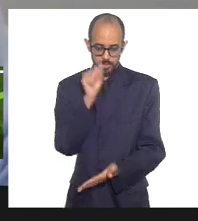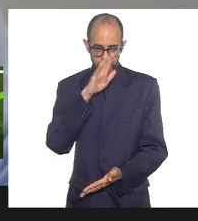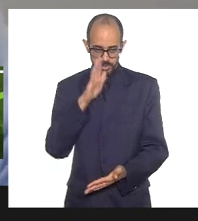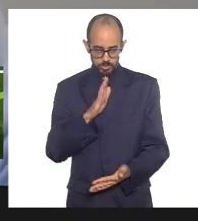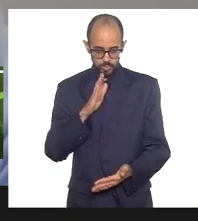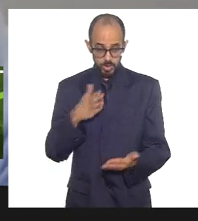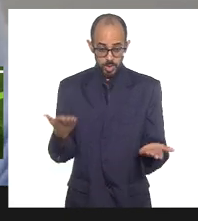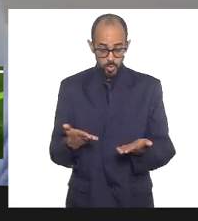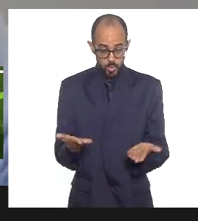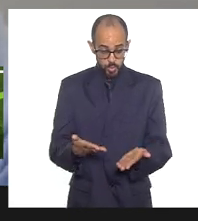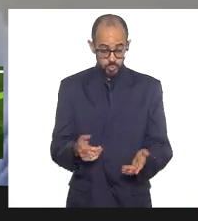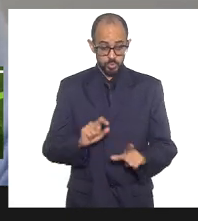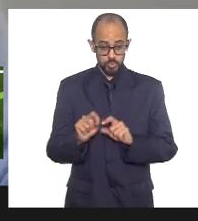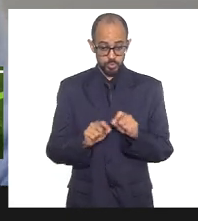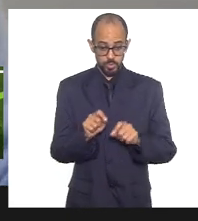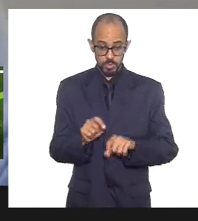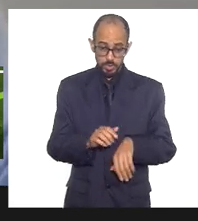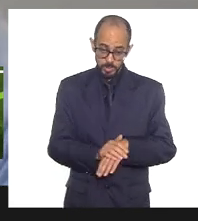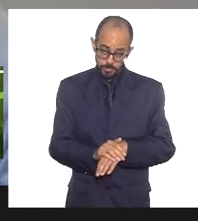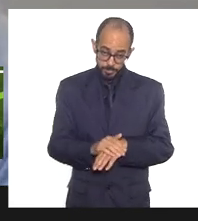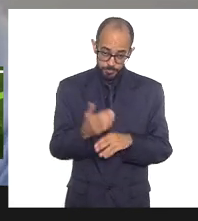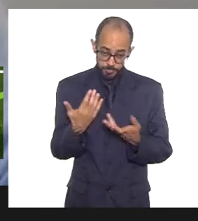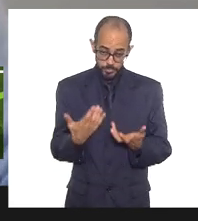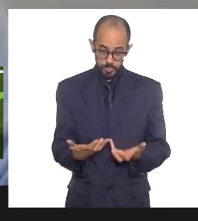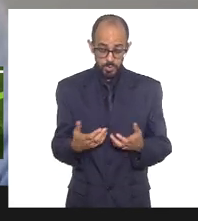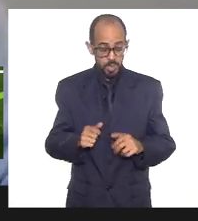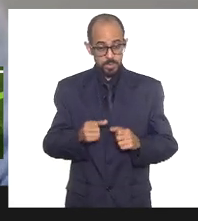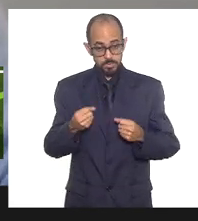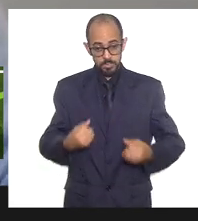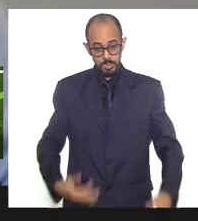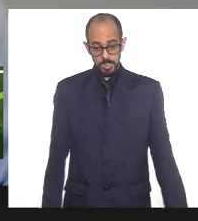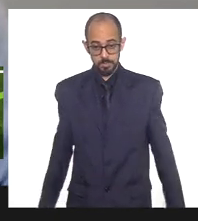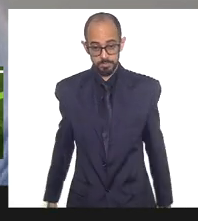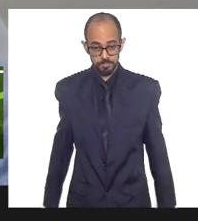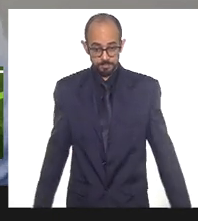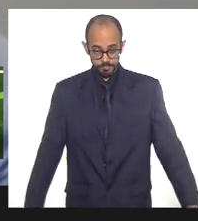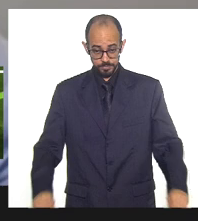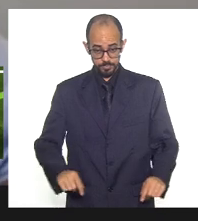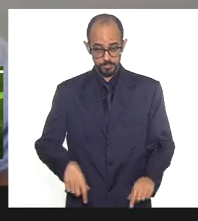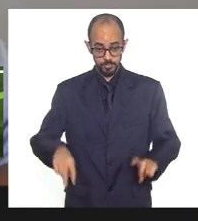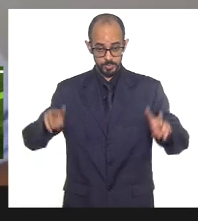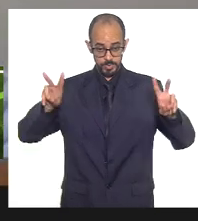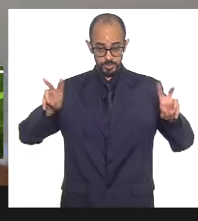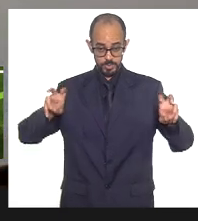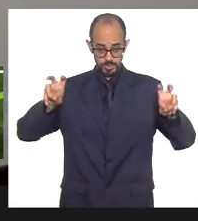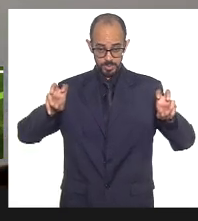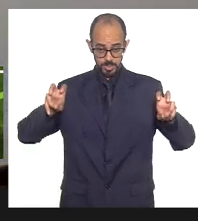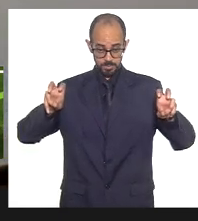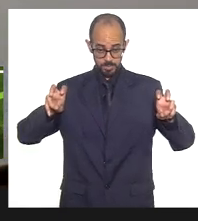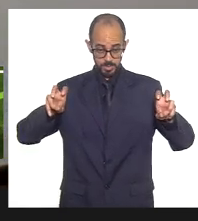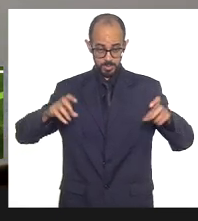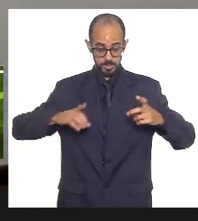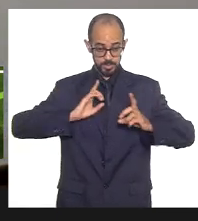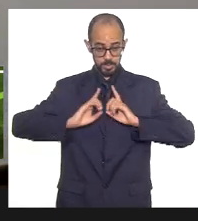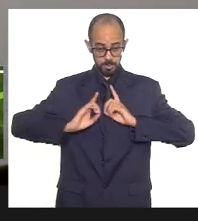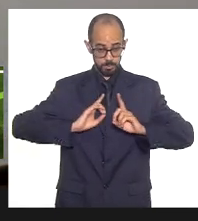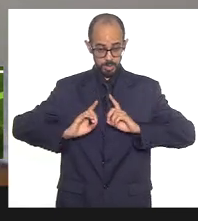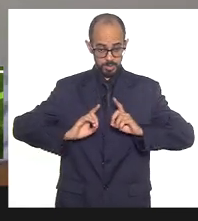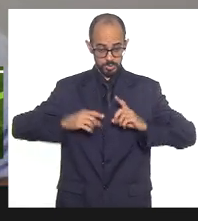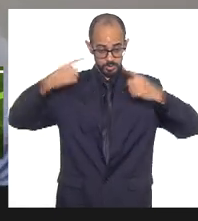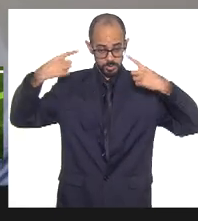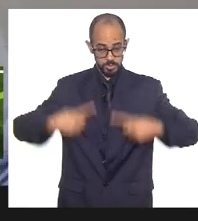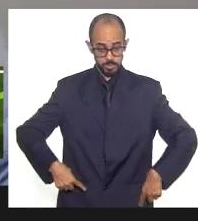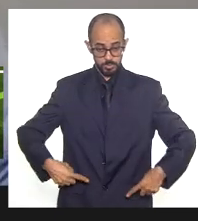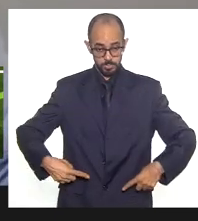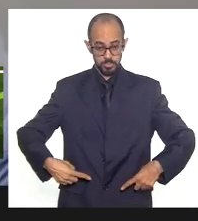aspecto que eu quero ressaltar na intervenção da Mônica, esse tema, esse debate, essa disputa, se